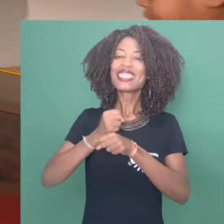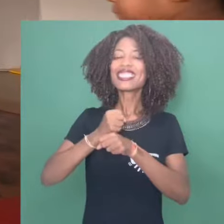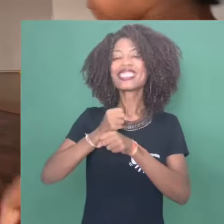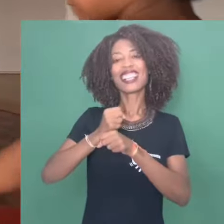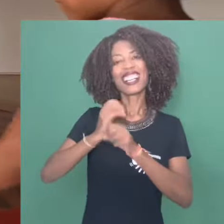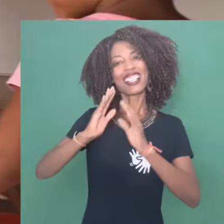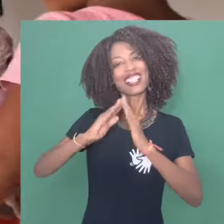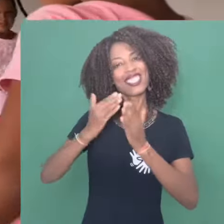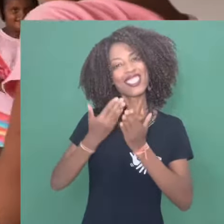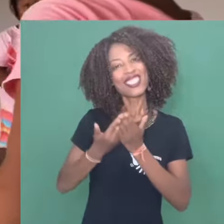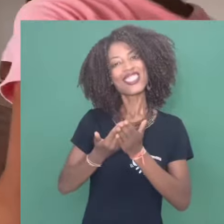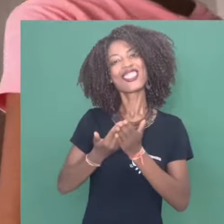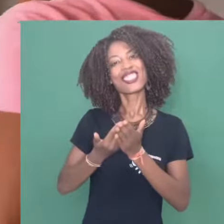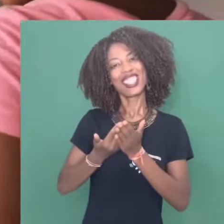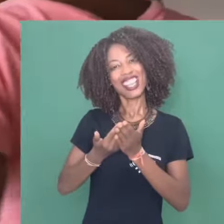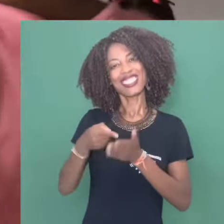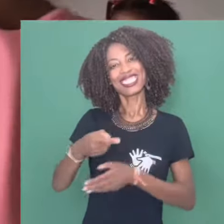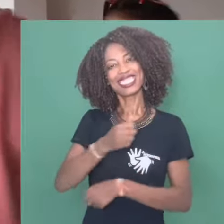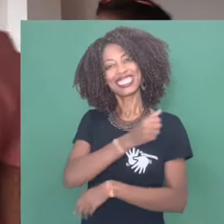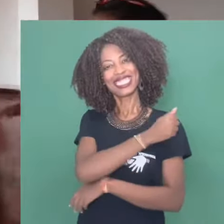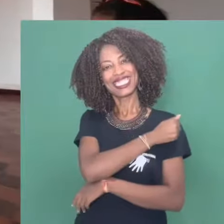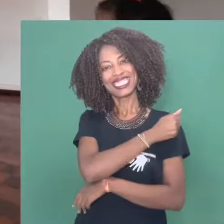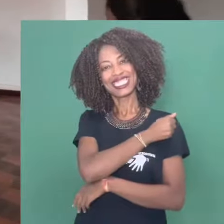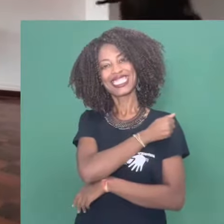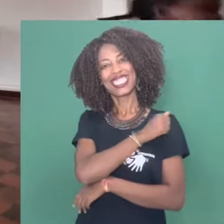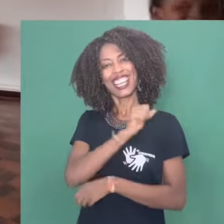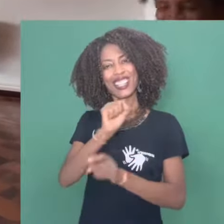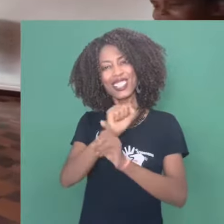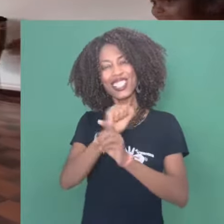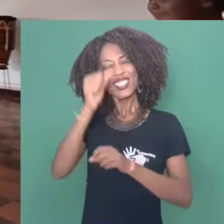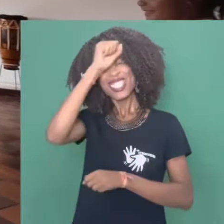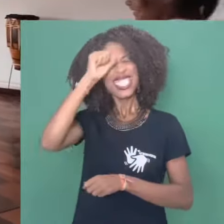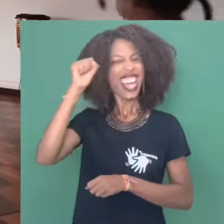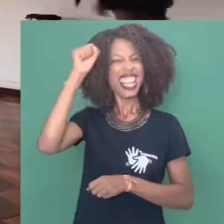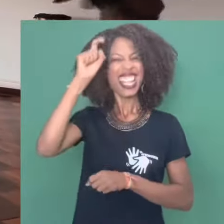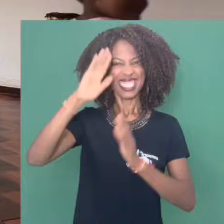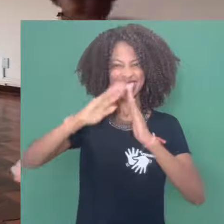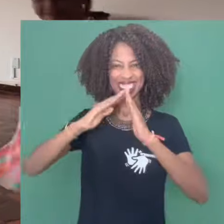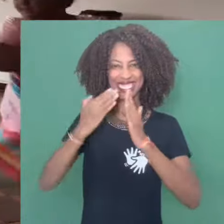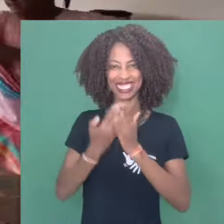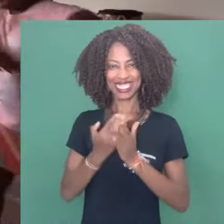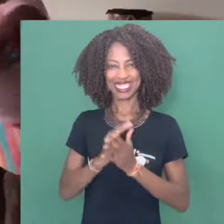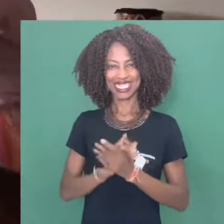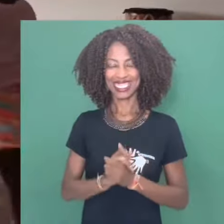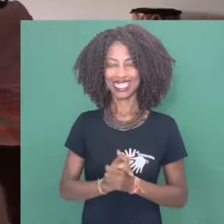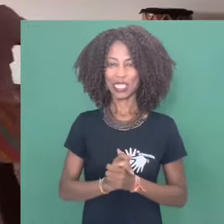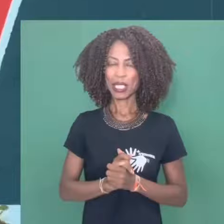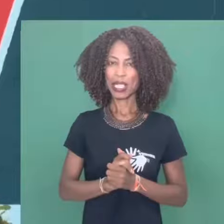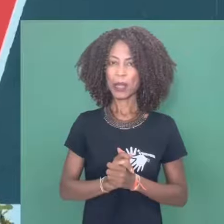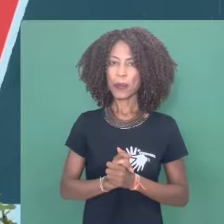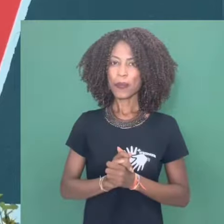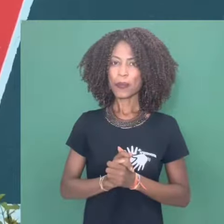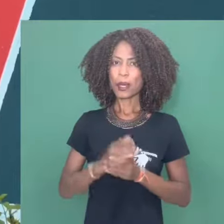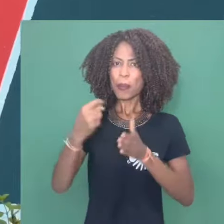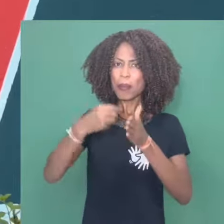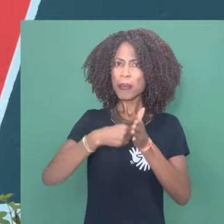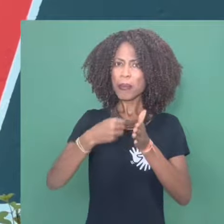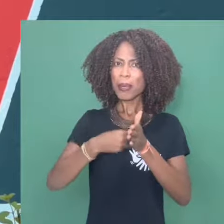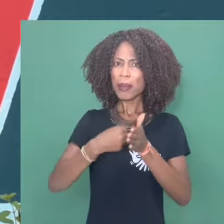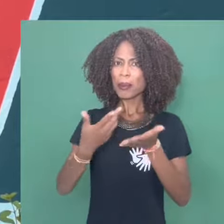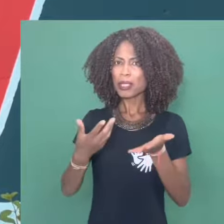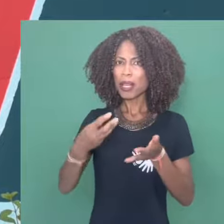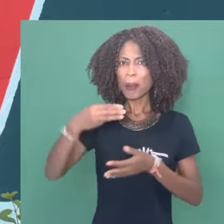passaram aqui por esse solo sagrado que é a nossa escola. Muita gente me pergunta,